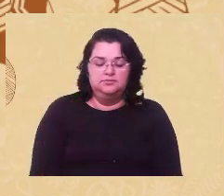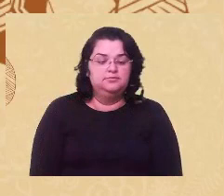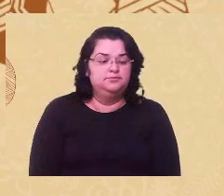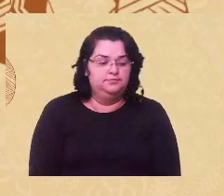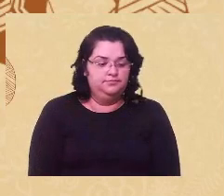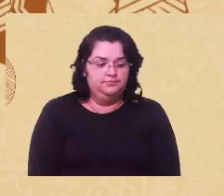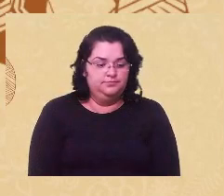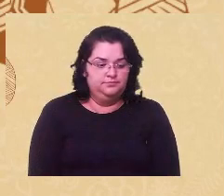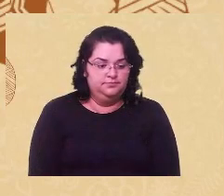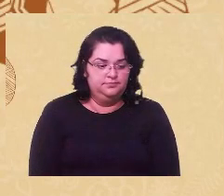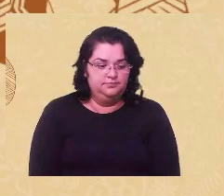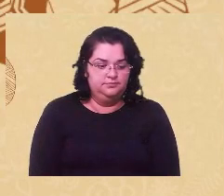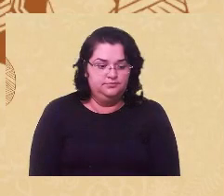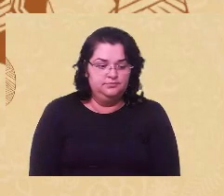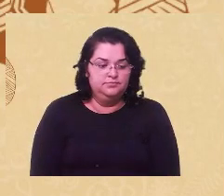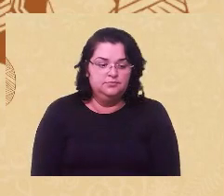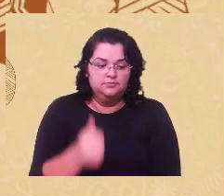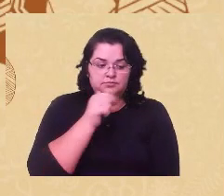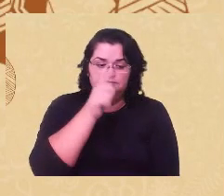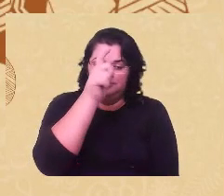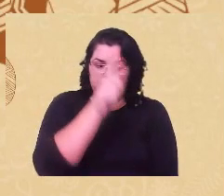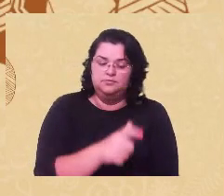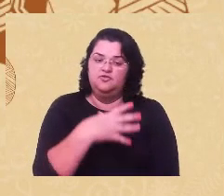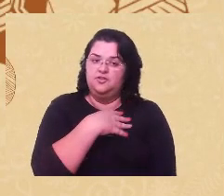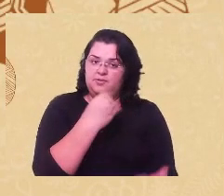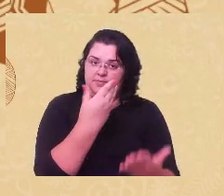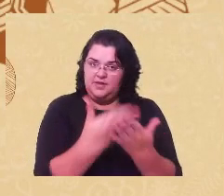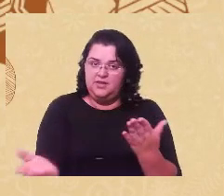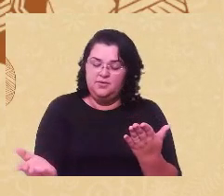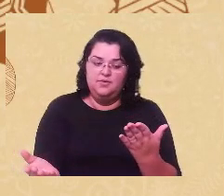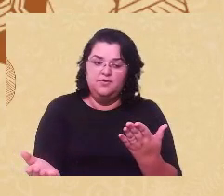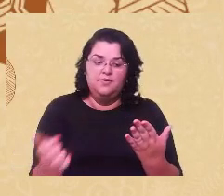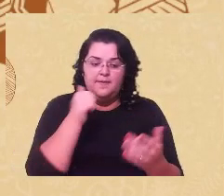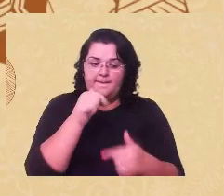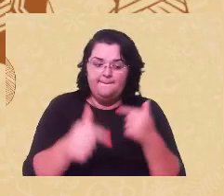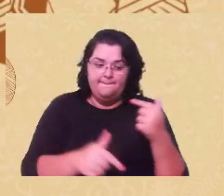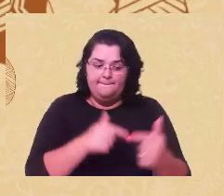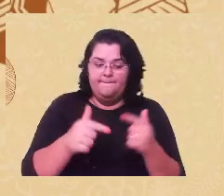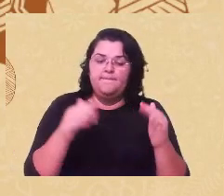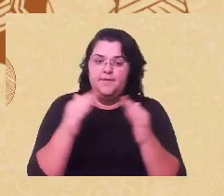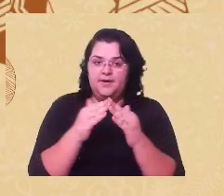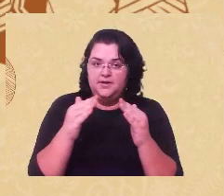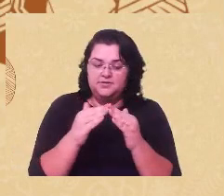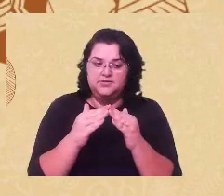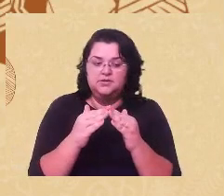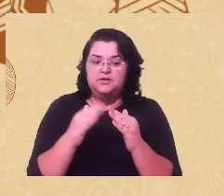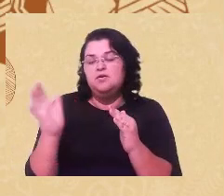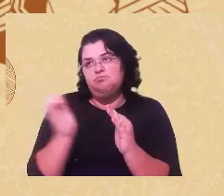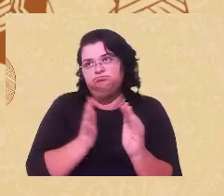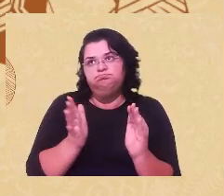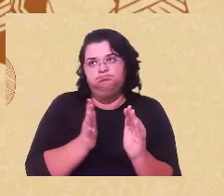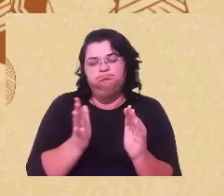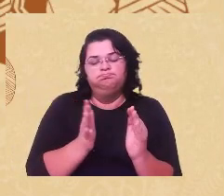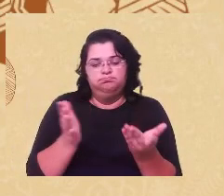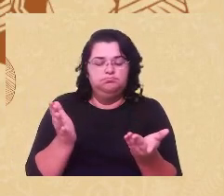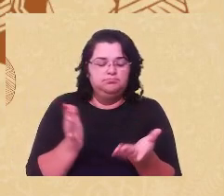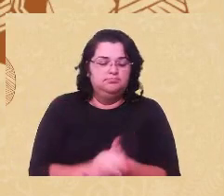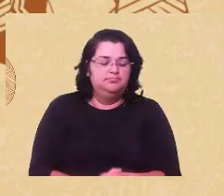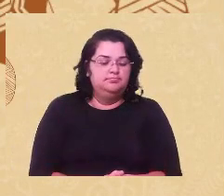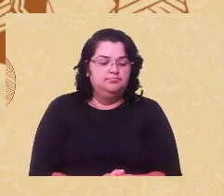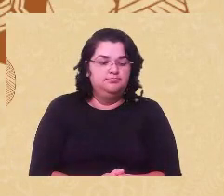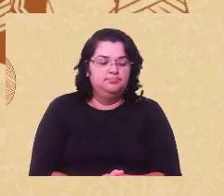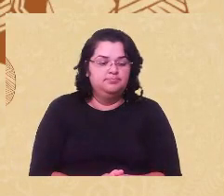Essa é a Mirtes que perdeu seu filho enquanto trabalhava numa casa de classe alta em Recife, em